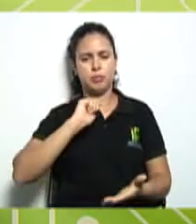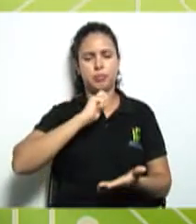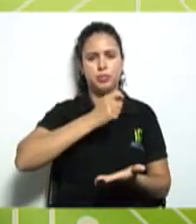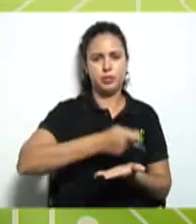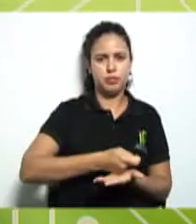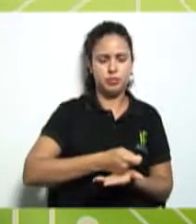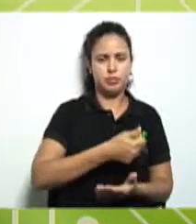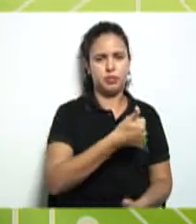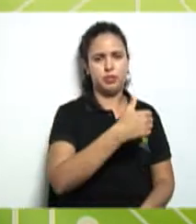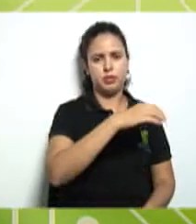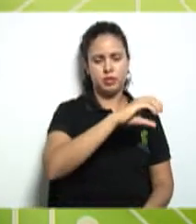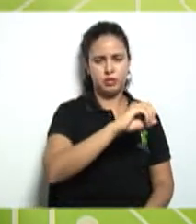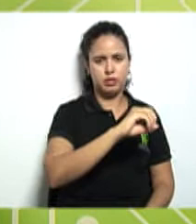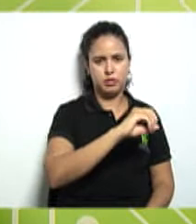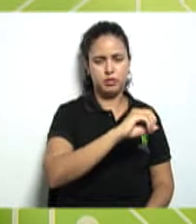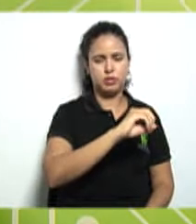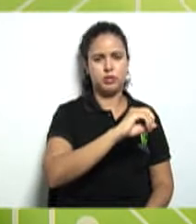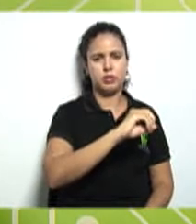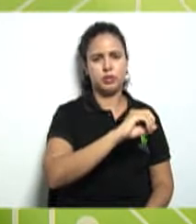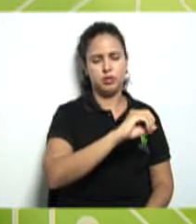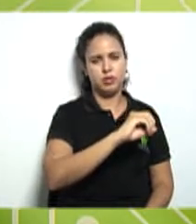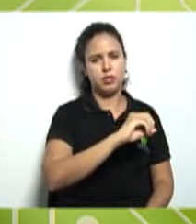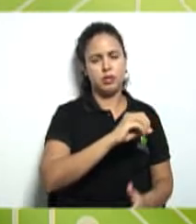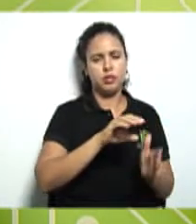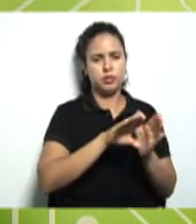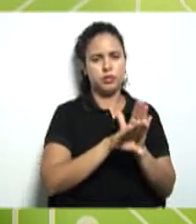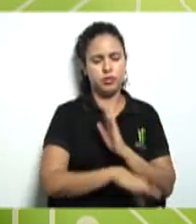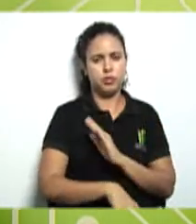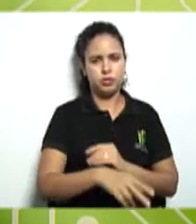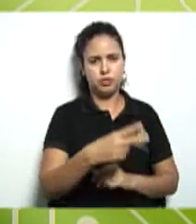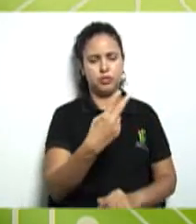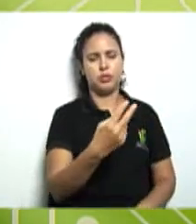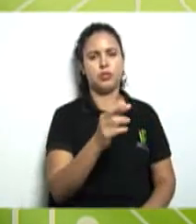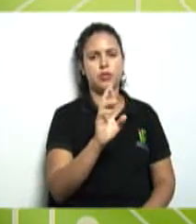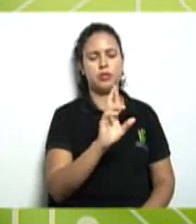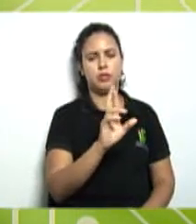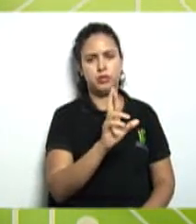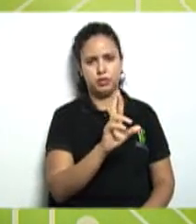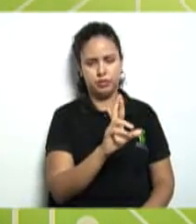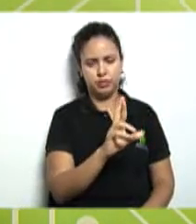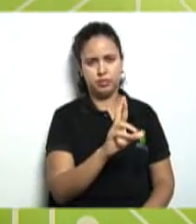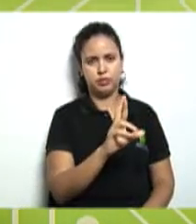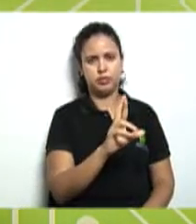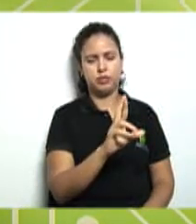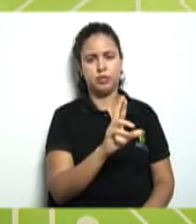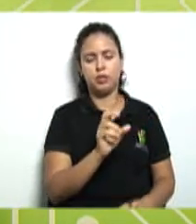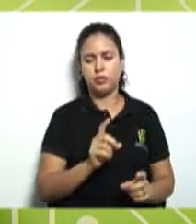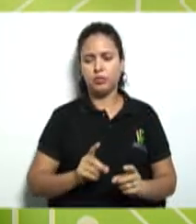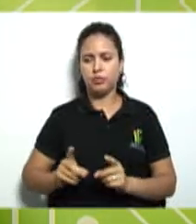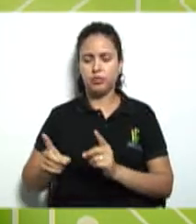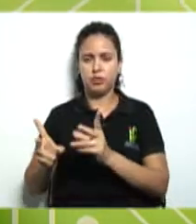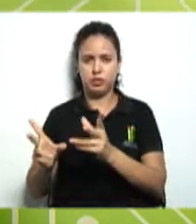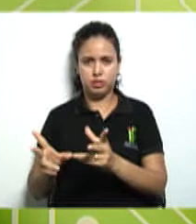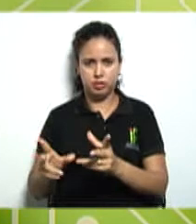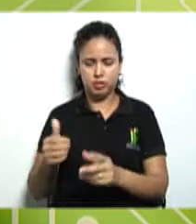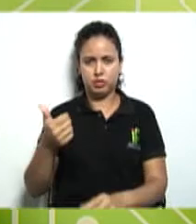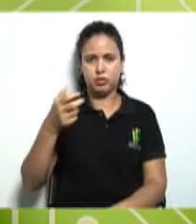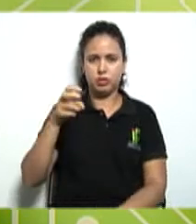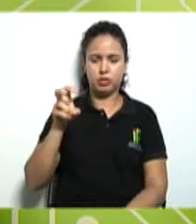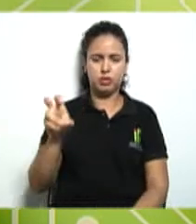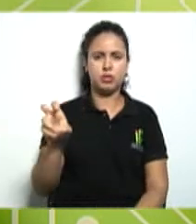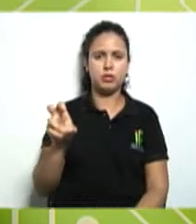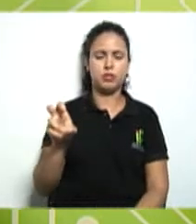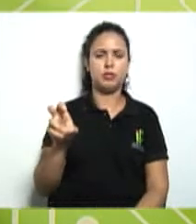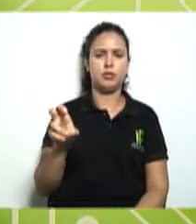10 para o produtor tirou 2 dos custos operacionais vendeu a 15